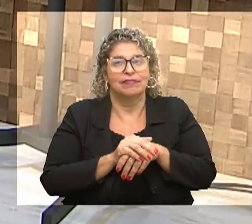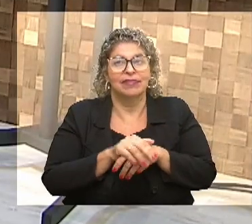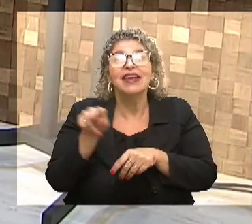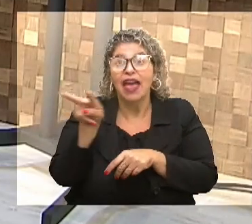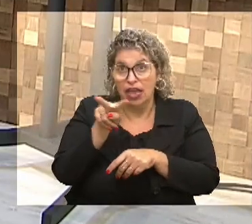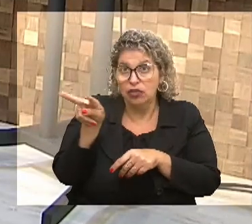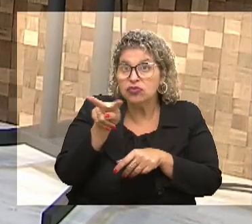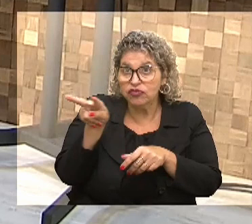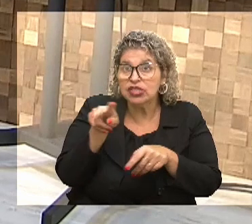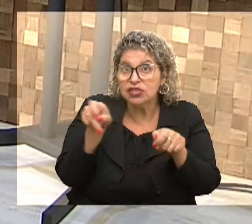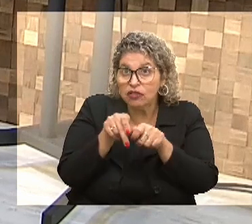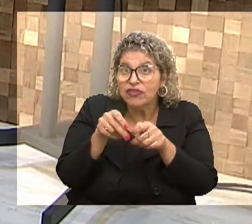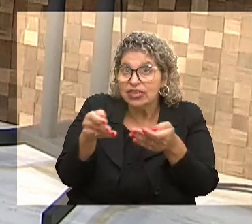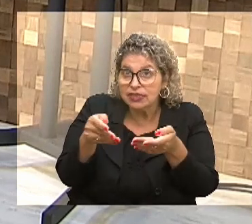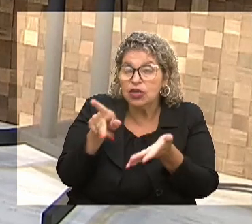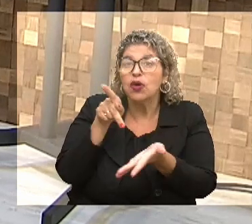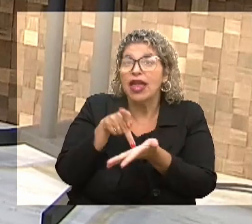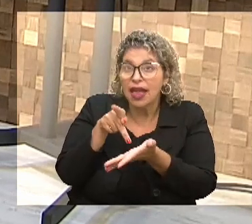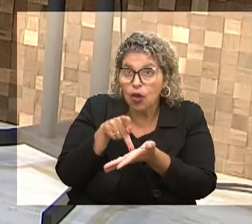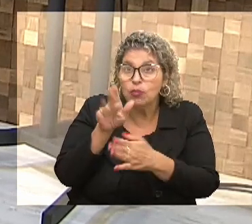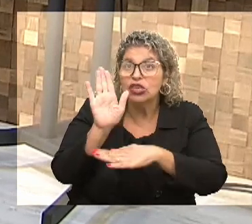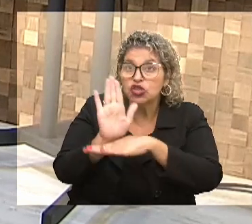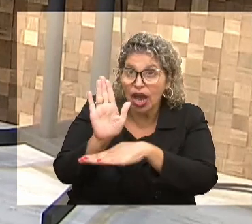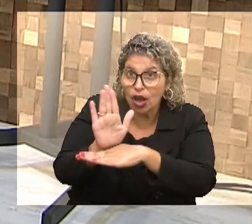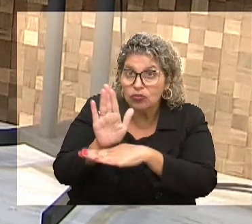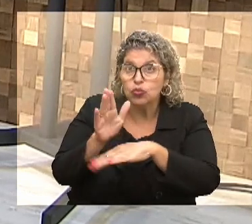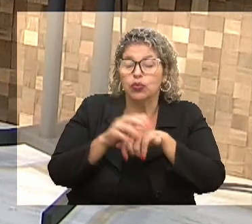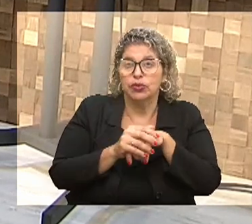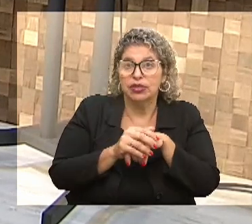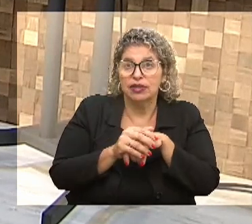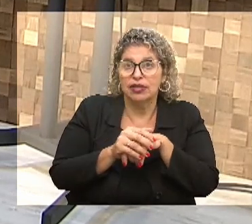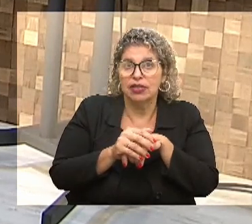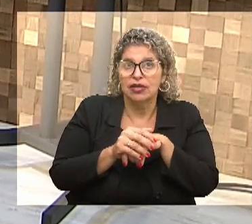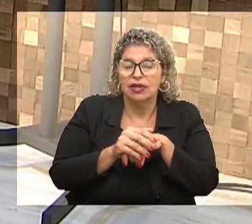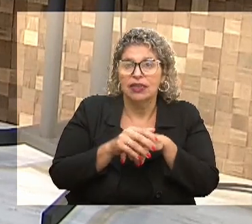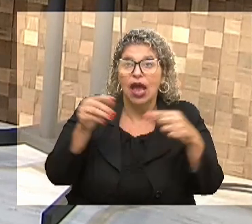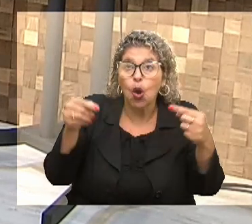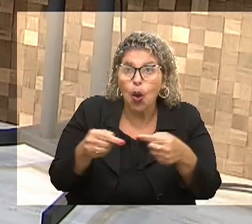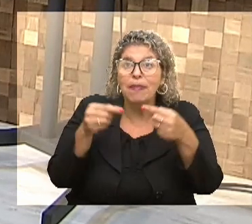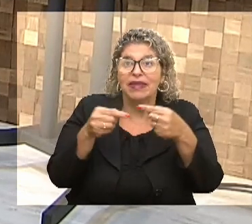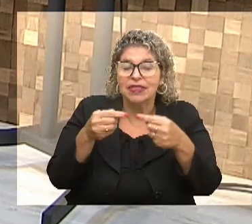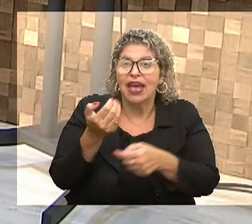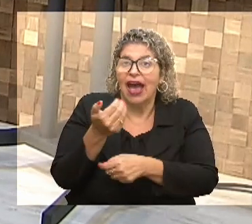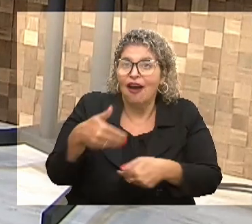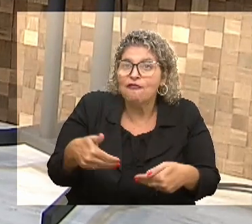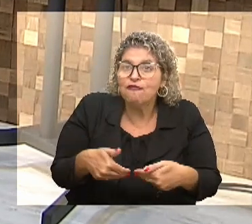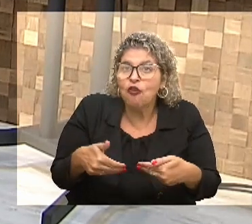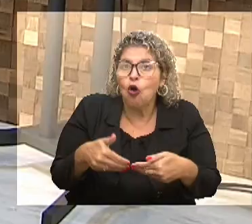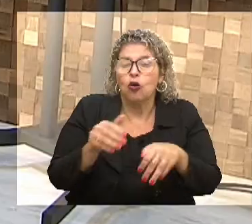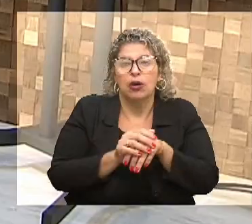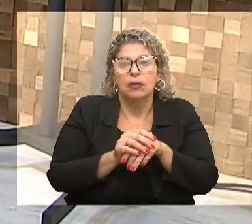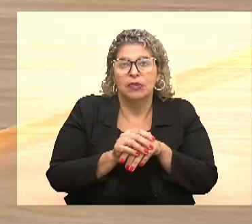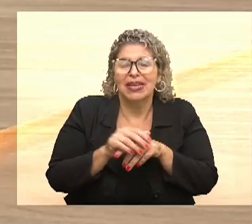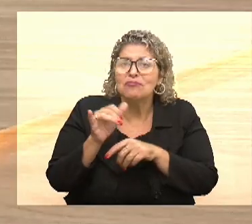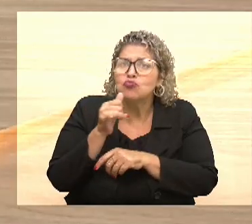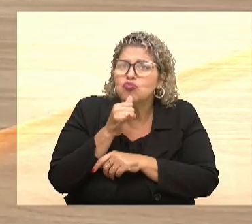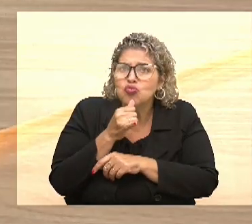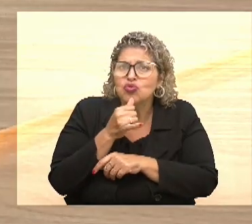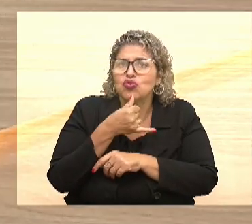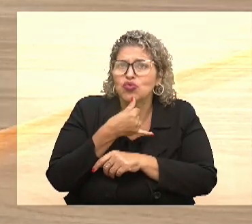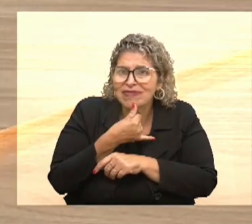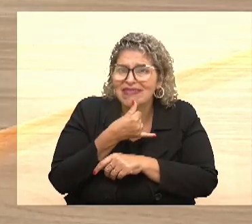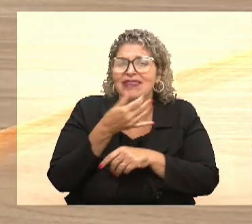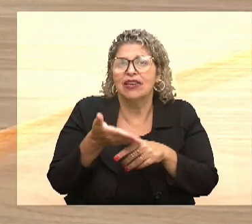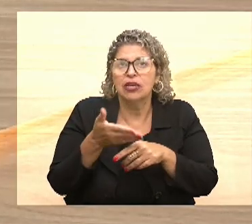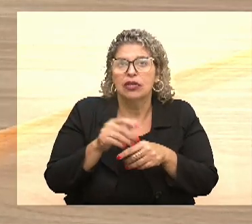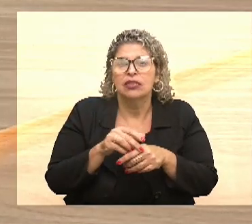fazendo, né? Realmente, ajudando a combater a fome, que é realmente uma tragédia, a pesquisa oficial